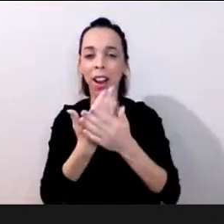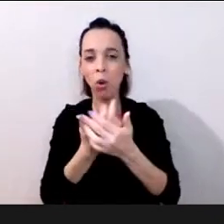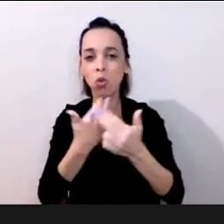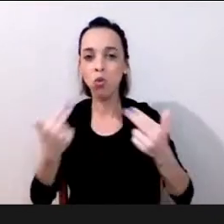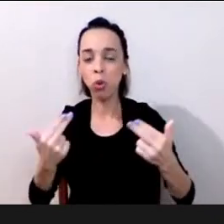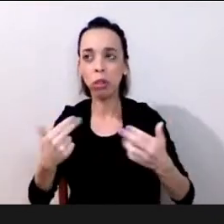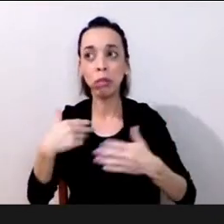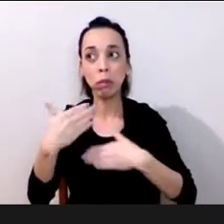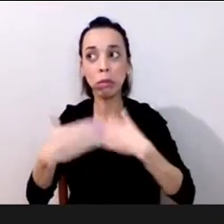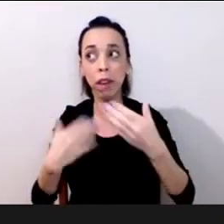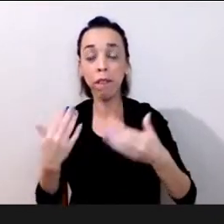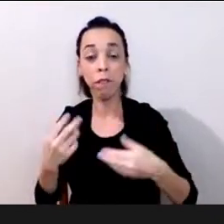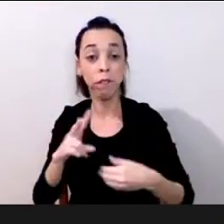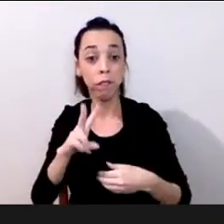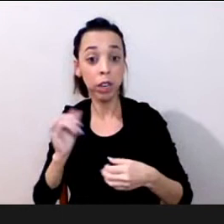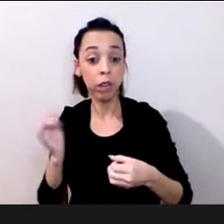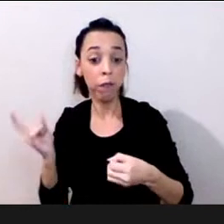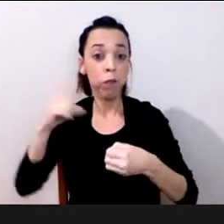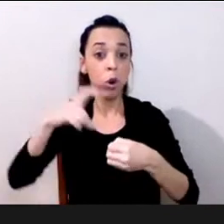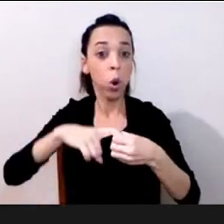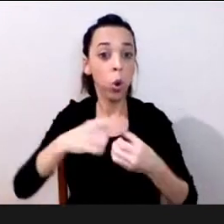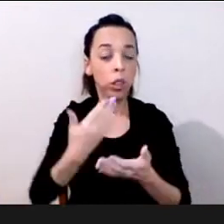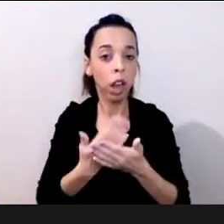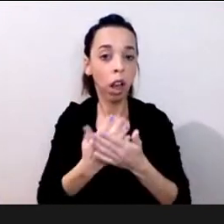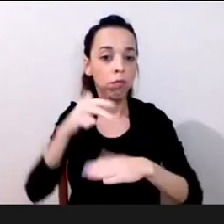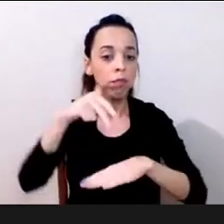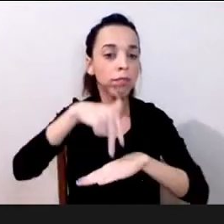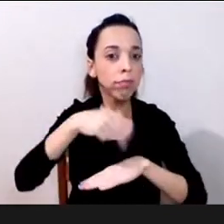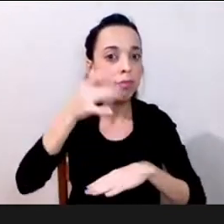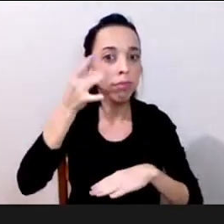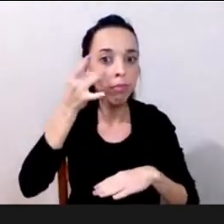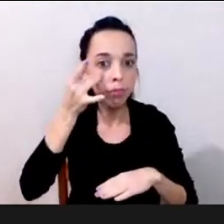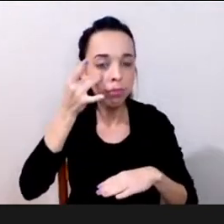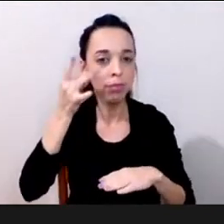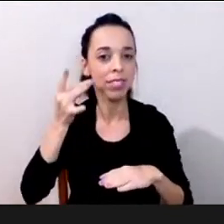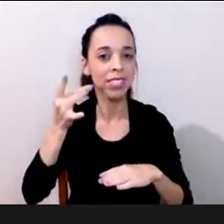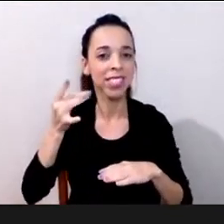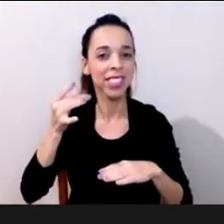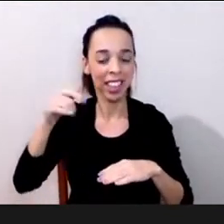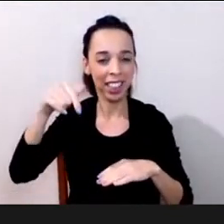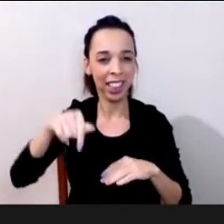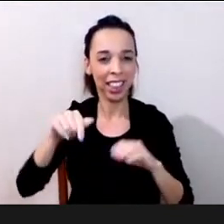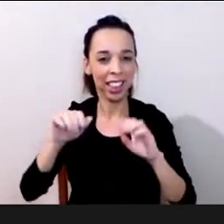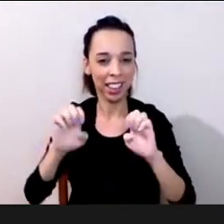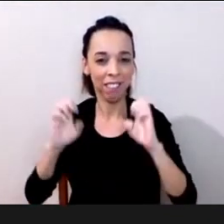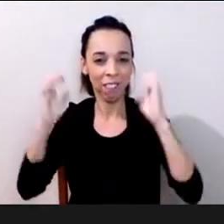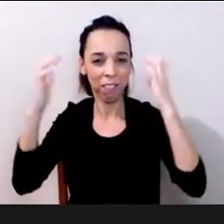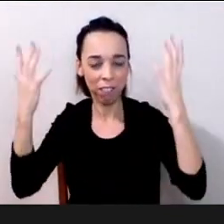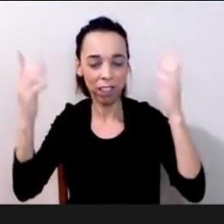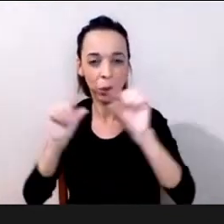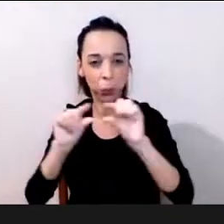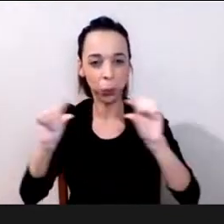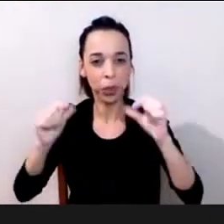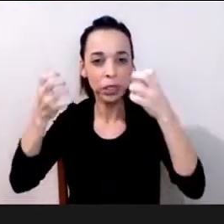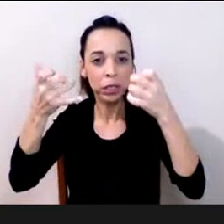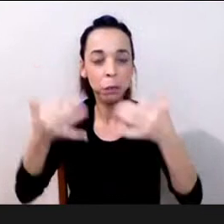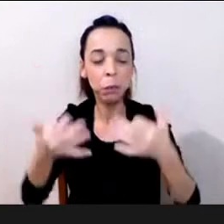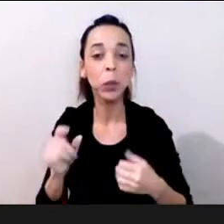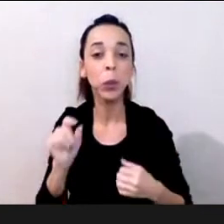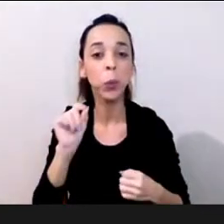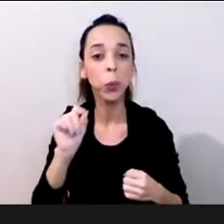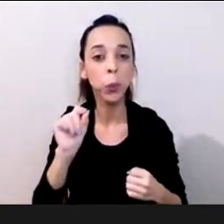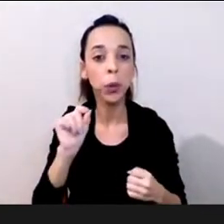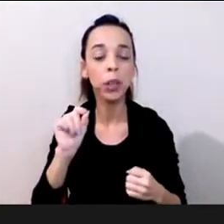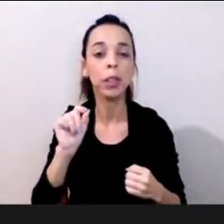da nossa mesa de hoje na verdade dizia deixa eu até pegar aqui ó para ler exatamente como estava colocando né com a compreensão da